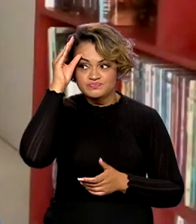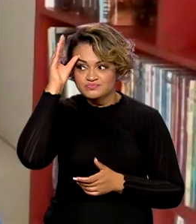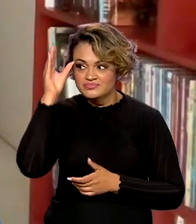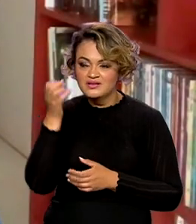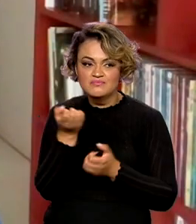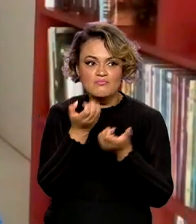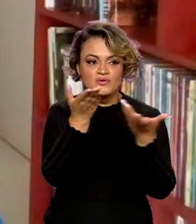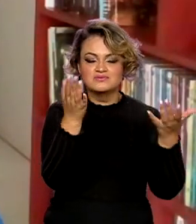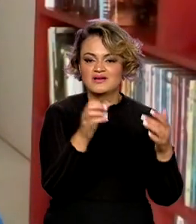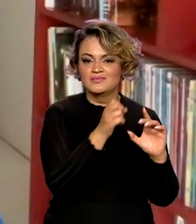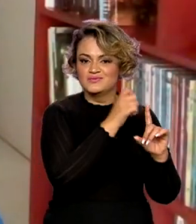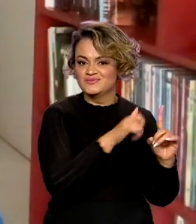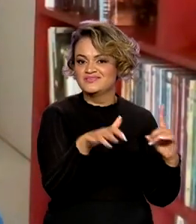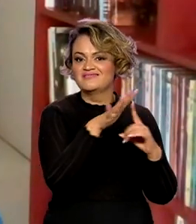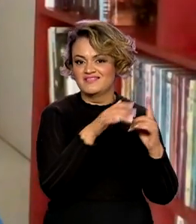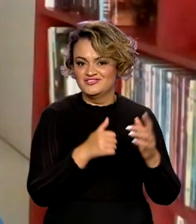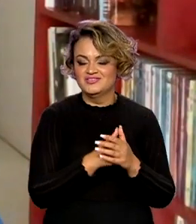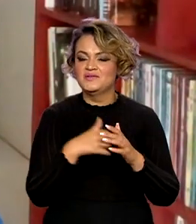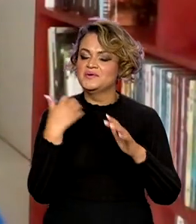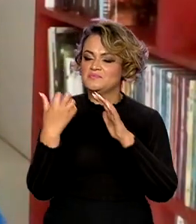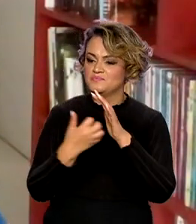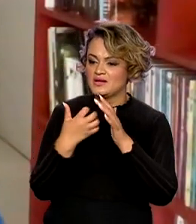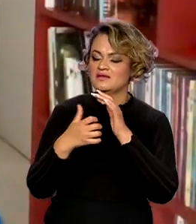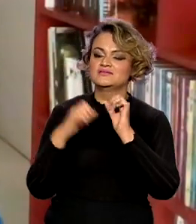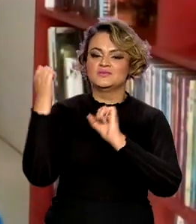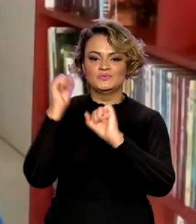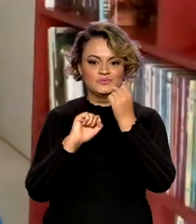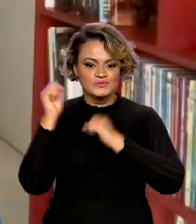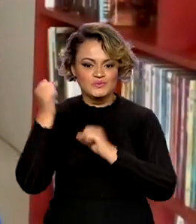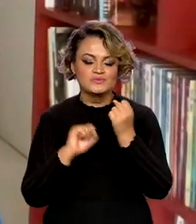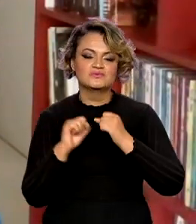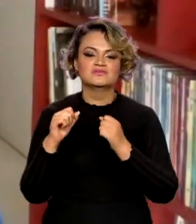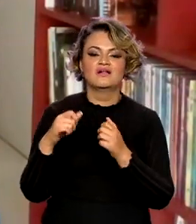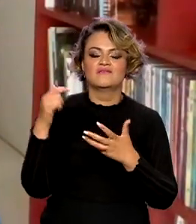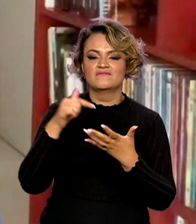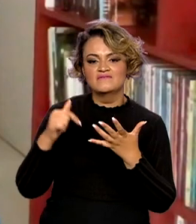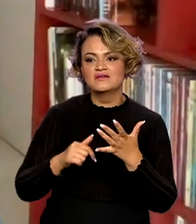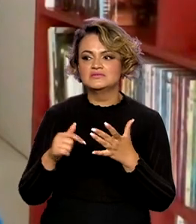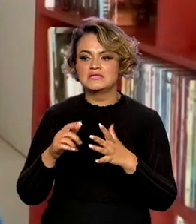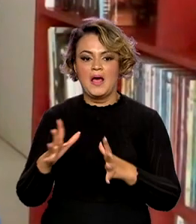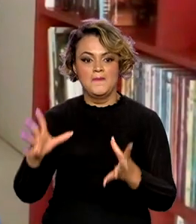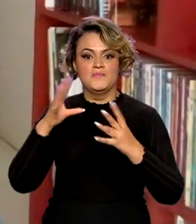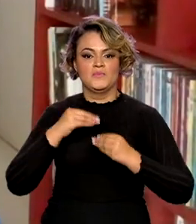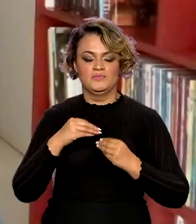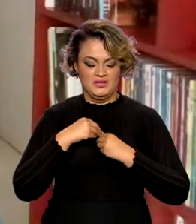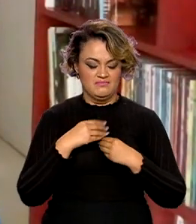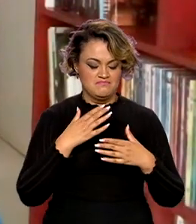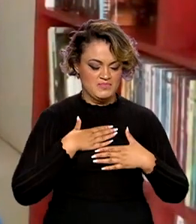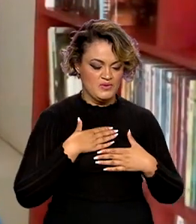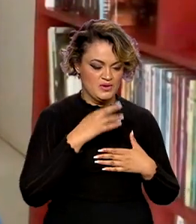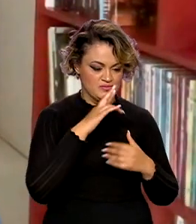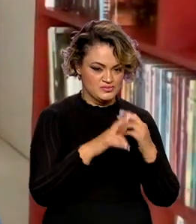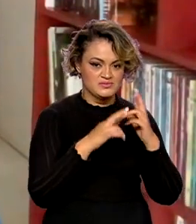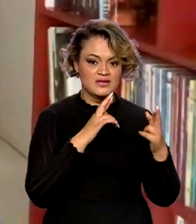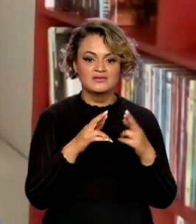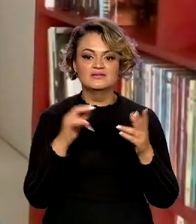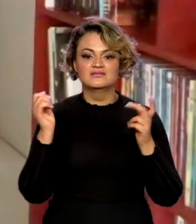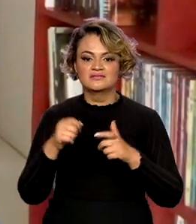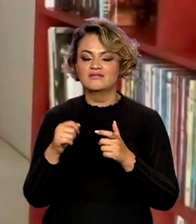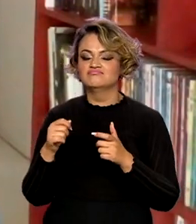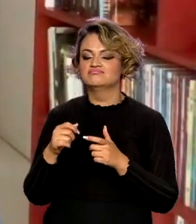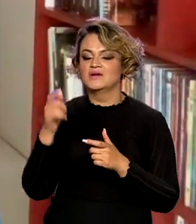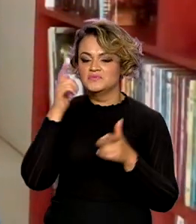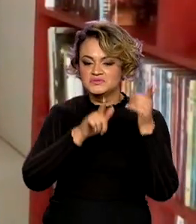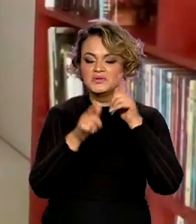de uma forma geral. Então as empresas, as indústrias, o mercado de forma geral se apropria desses resultados. E isso gera mais